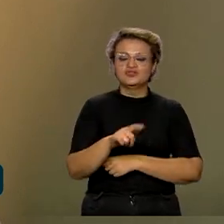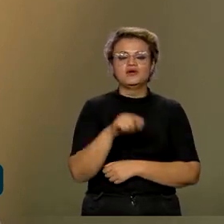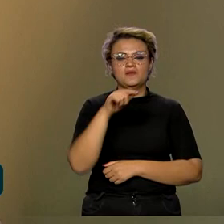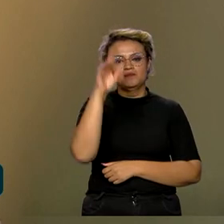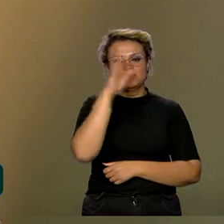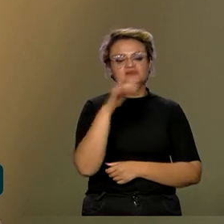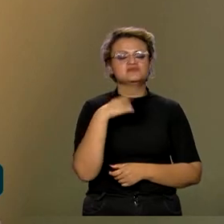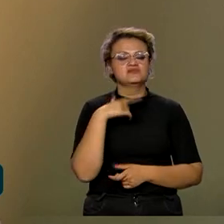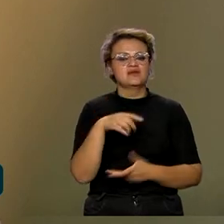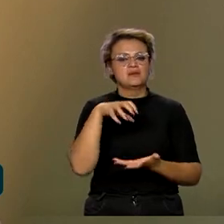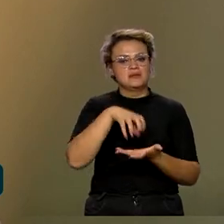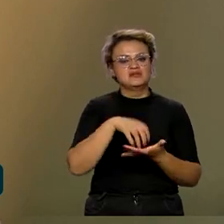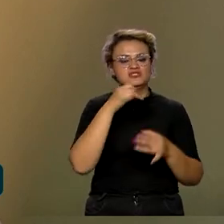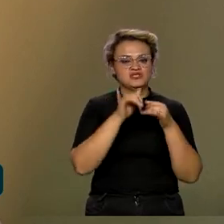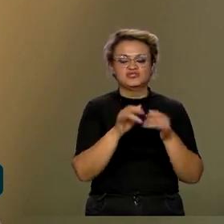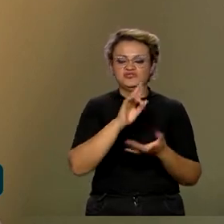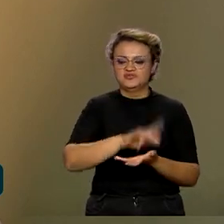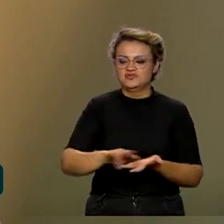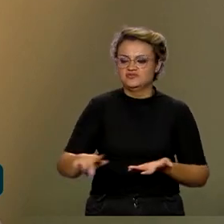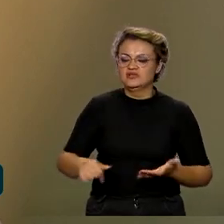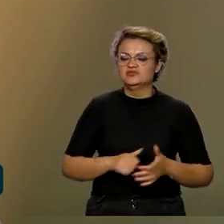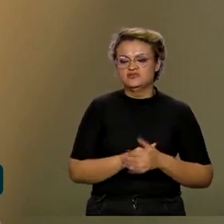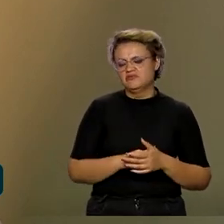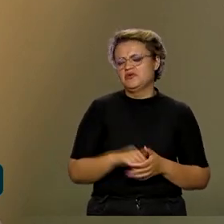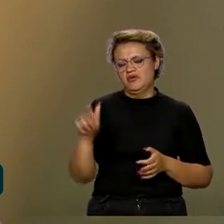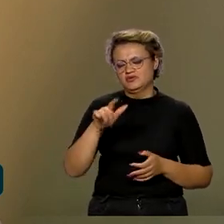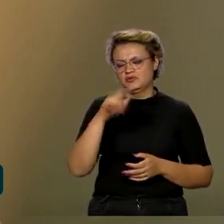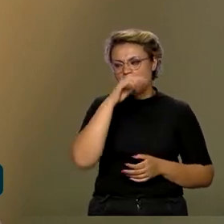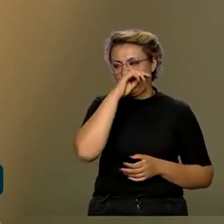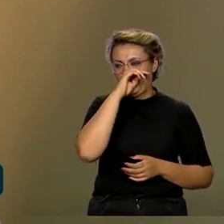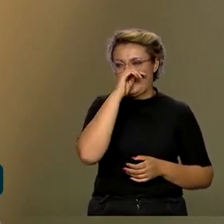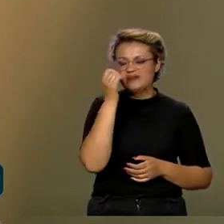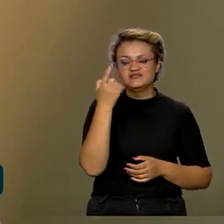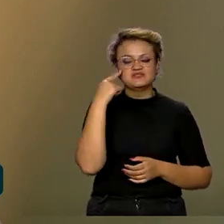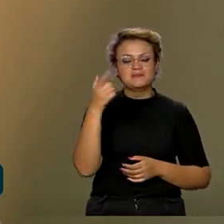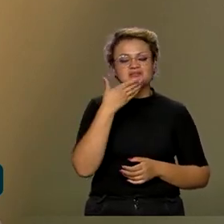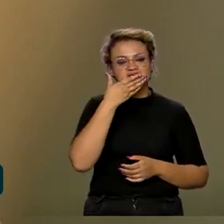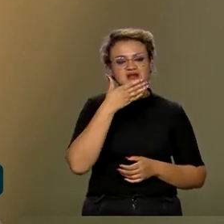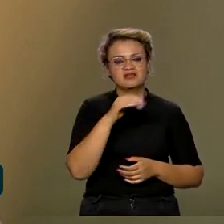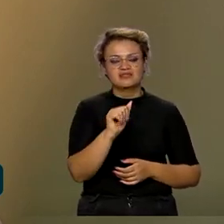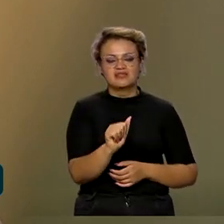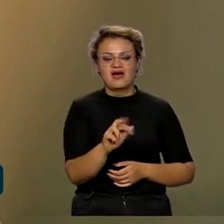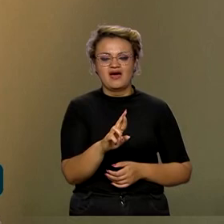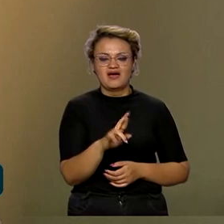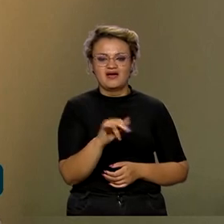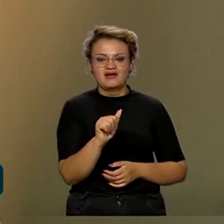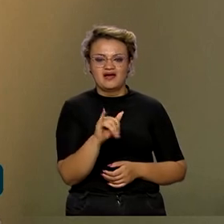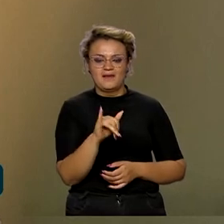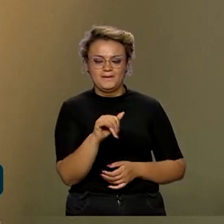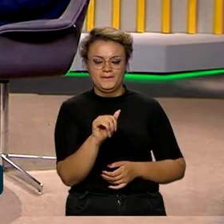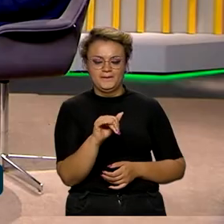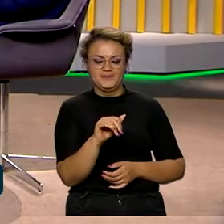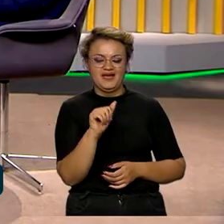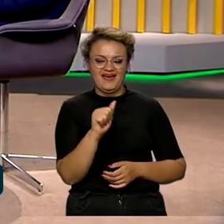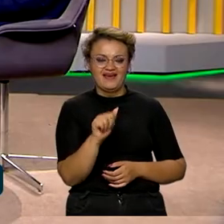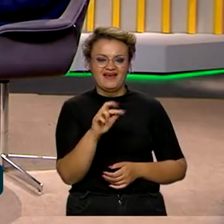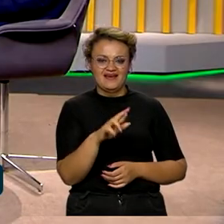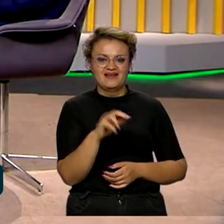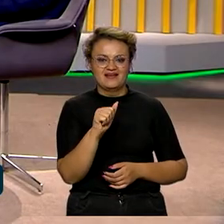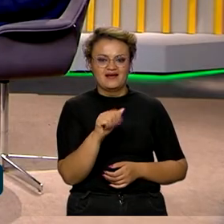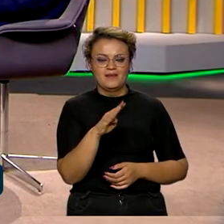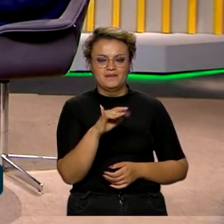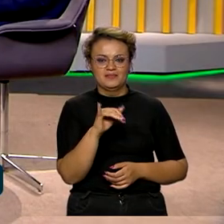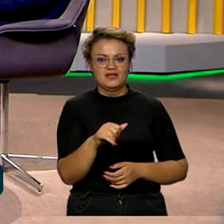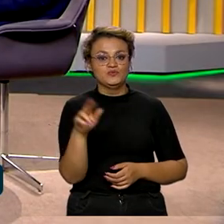diversificada, né, então, seja, é claro que se você traz a Arábia Saudita, que vive sobretudo do petróleo, pode haver aí